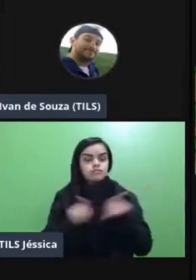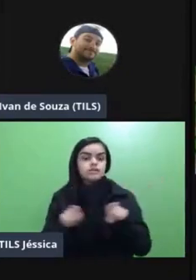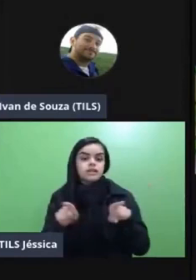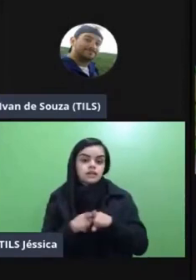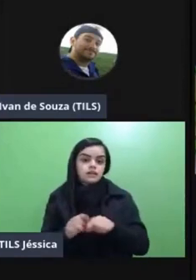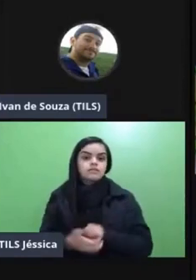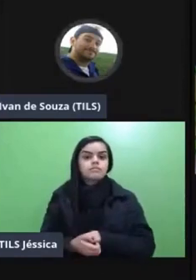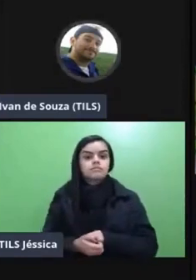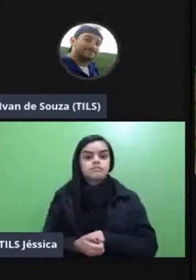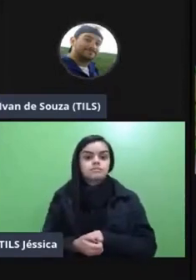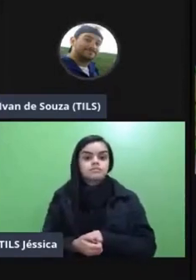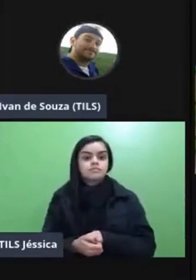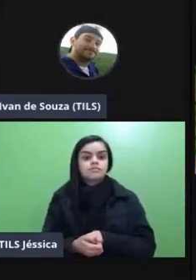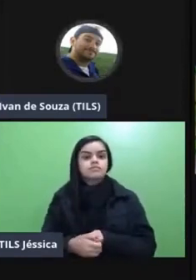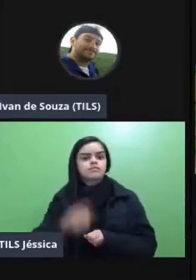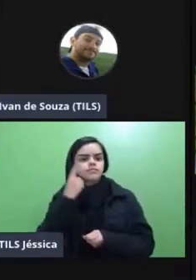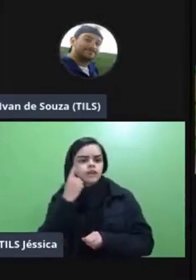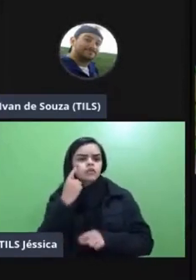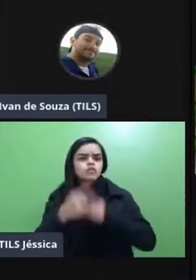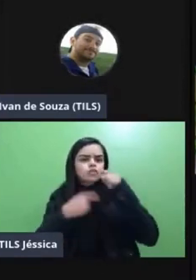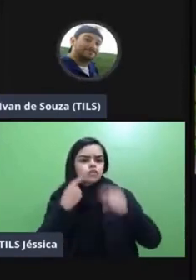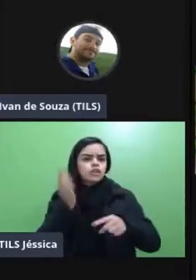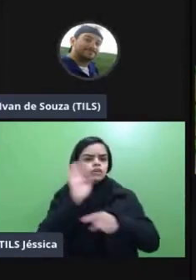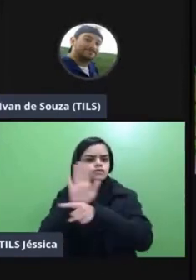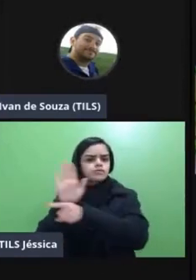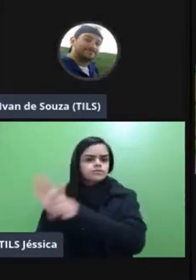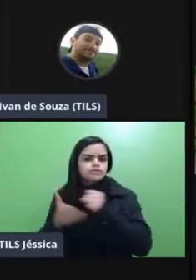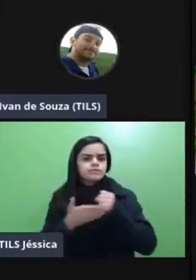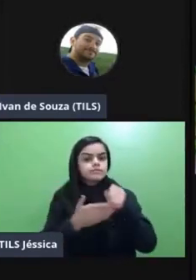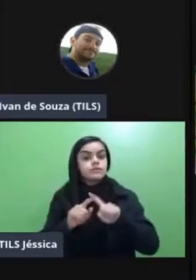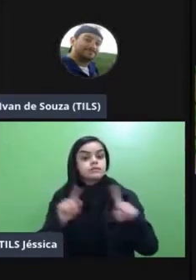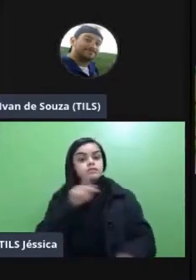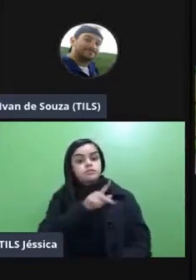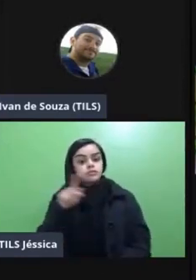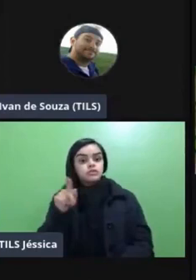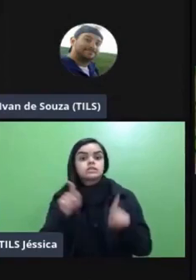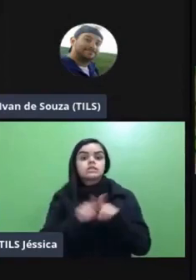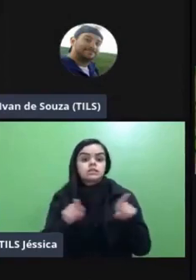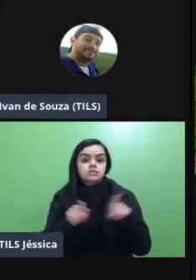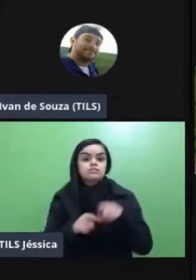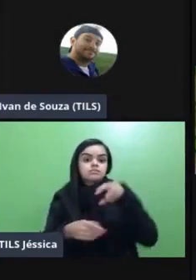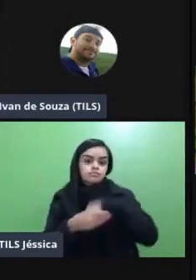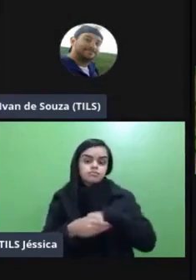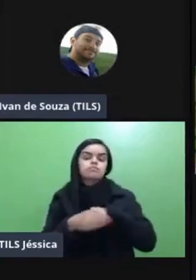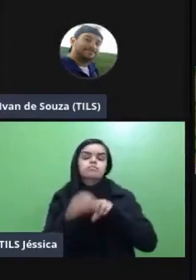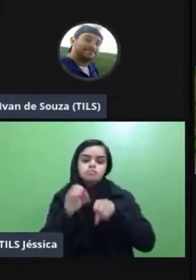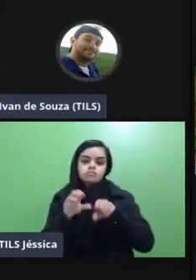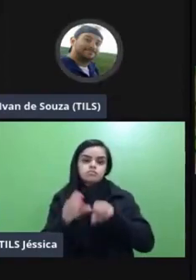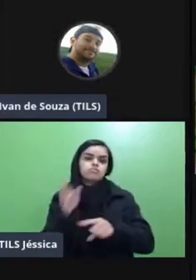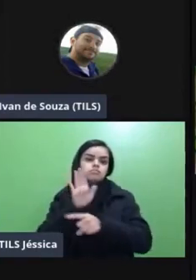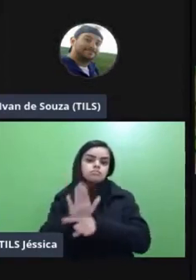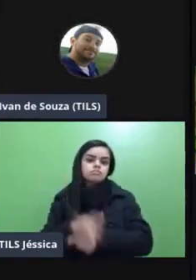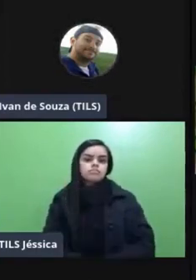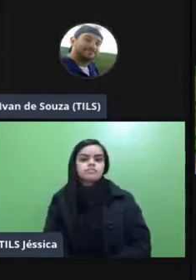e compilando as dúvidas e ajudando ali dando um suporte mas o professor vai estar vai estar dentro de uma estação específica esse é o